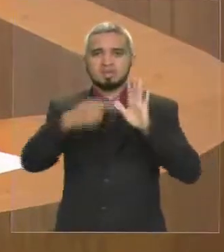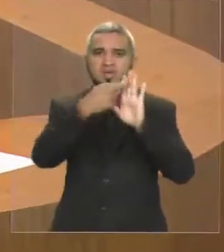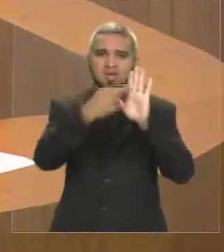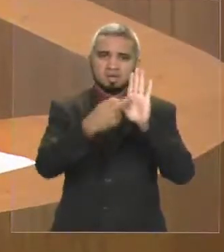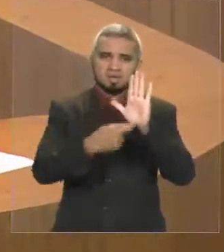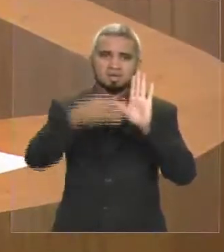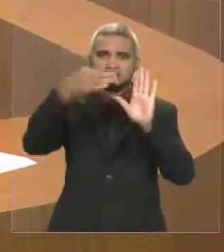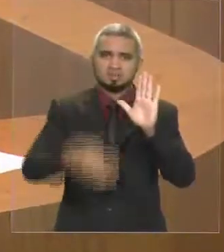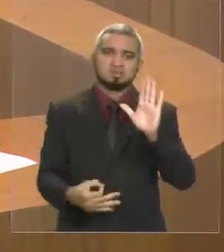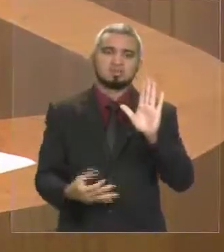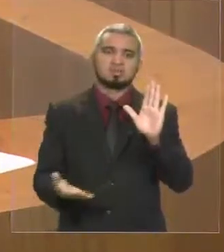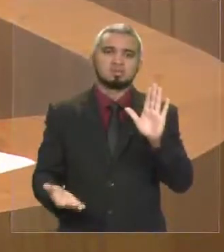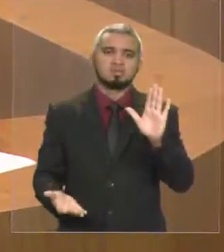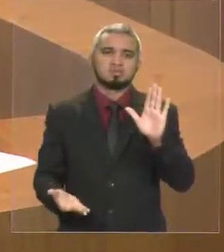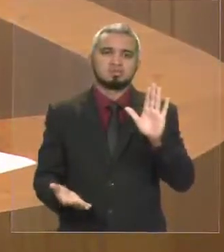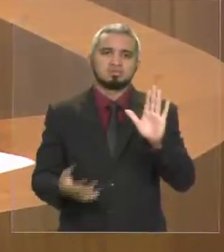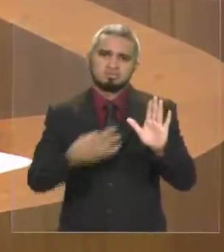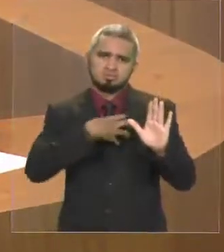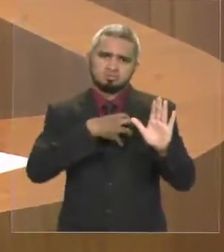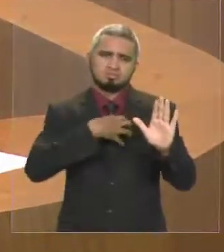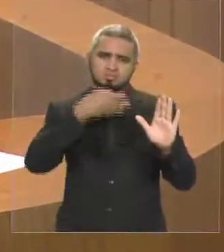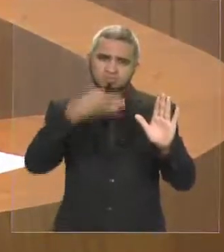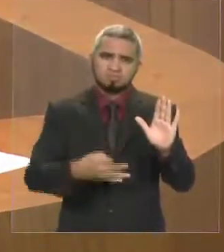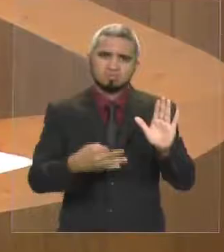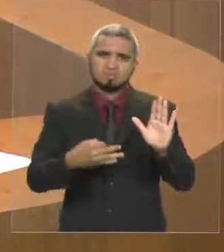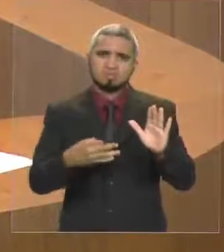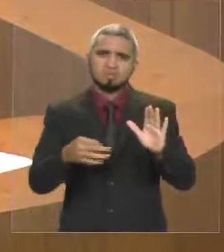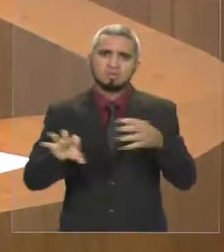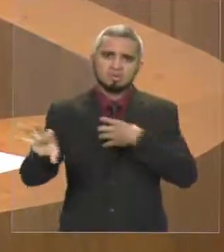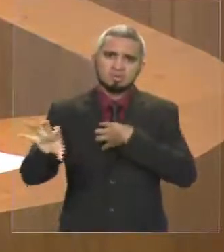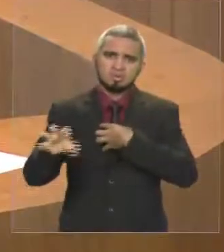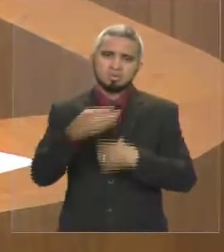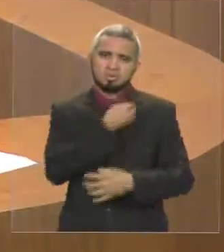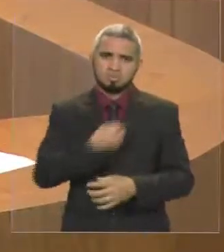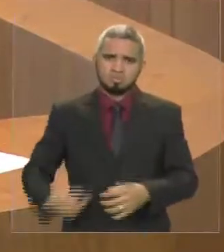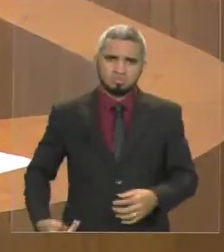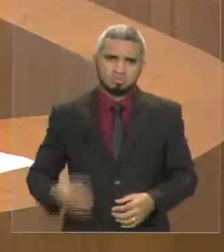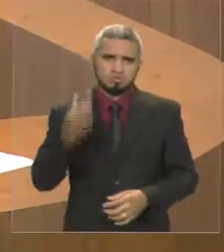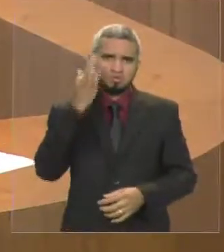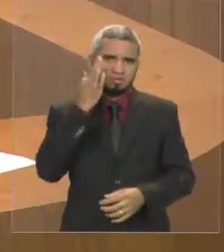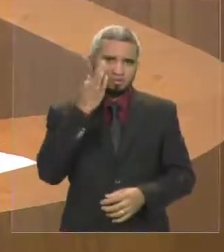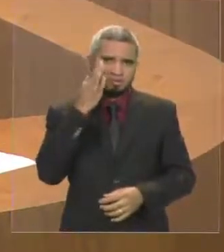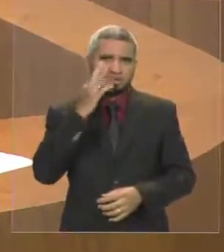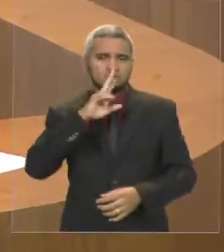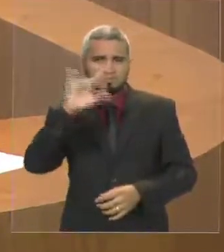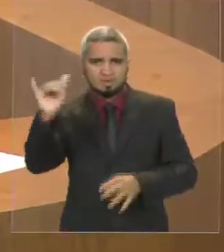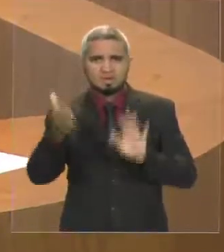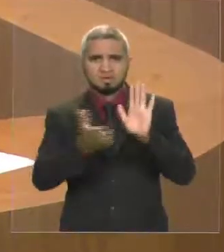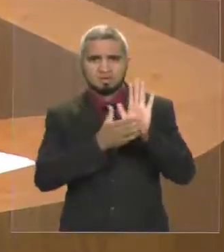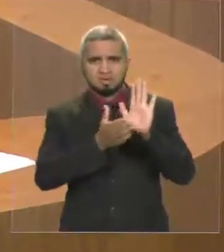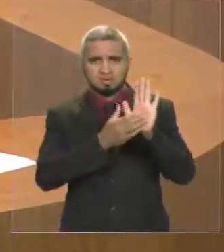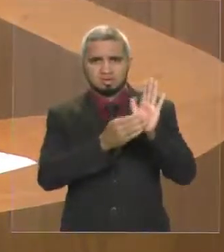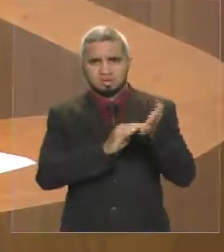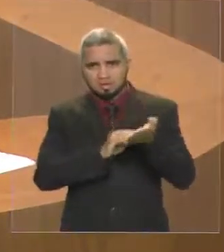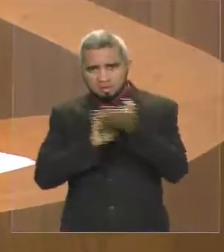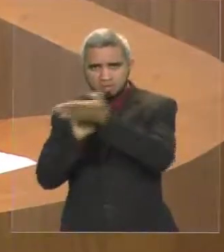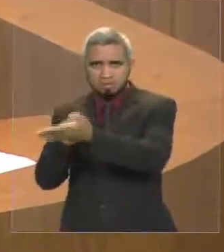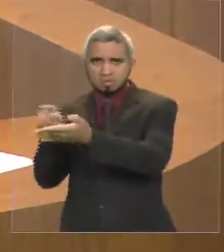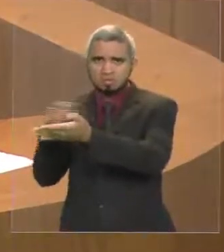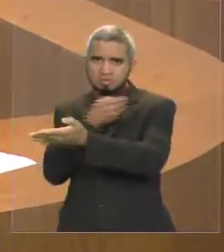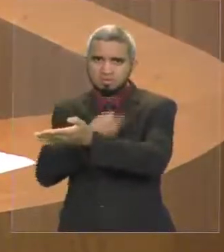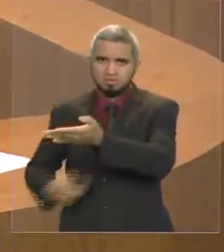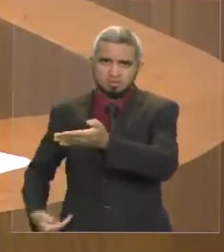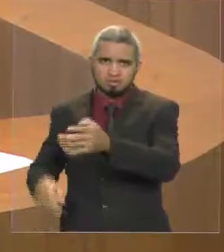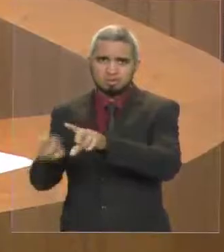merecem essa resposta. Então, não tenho dúvida que, com a sensibilização do governo do Estado, essa indicação vai chegar às mãos do governador Flávio Dino, ao